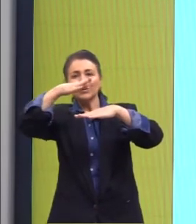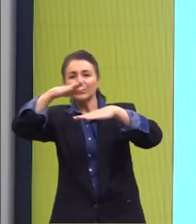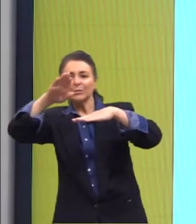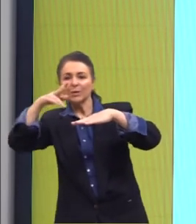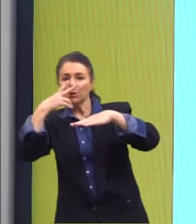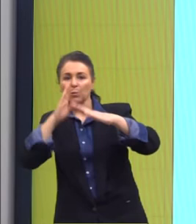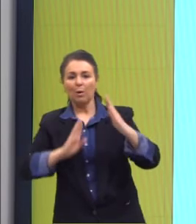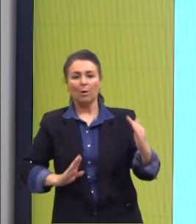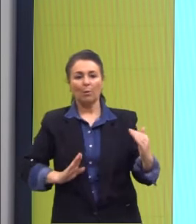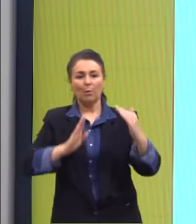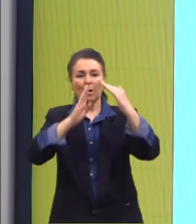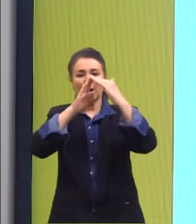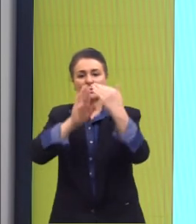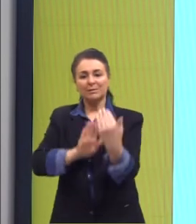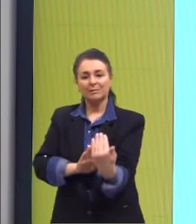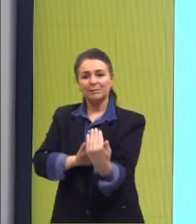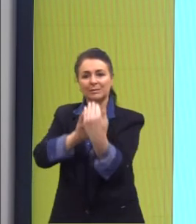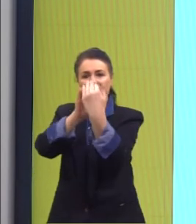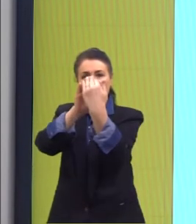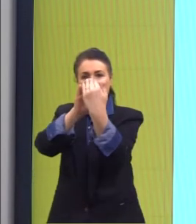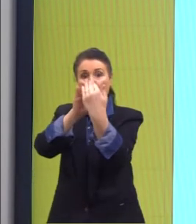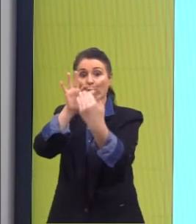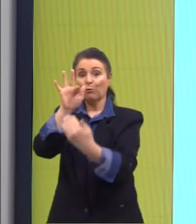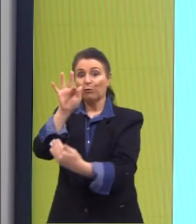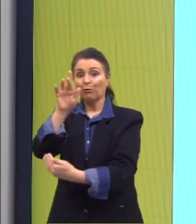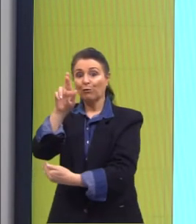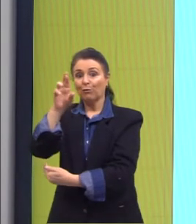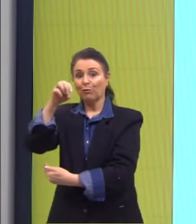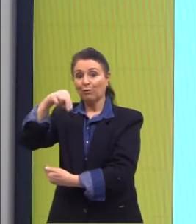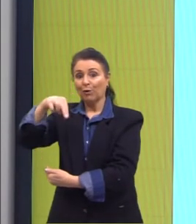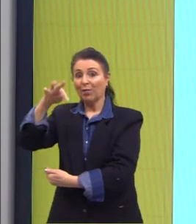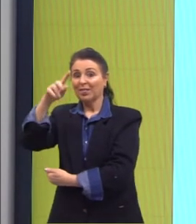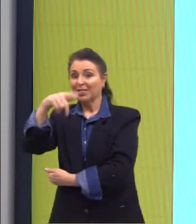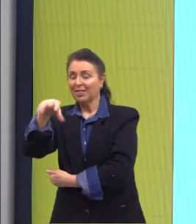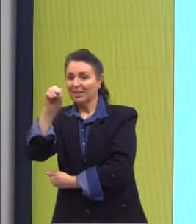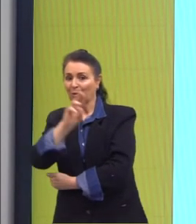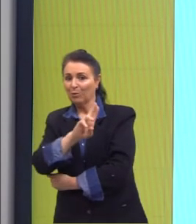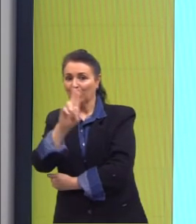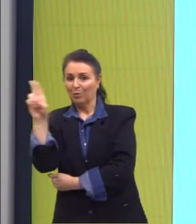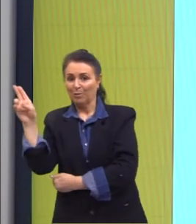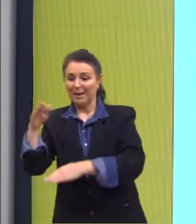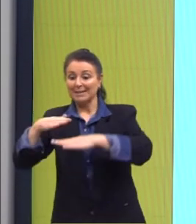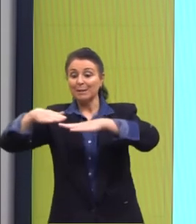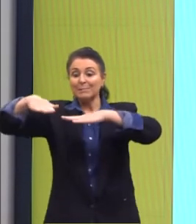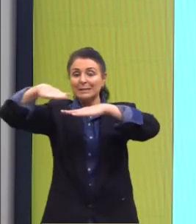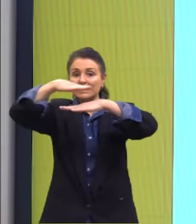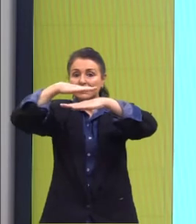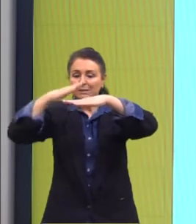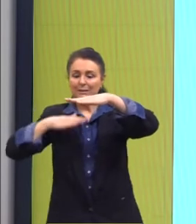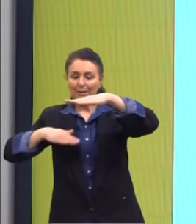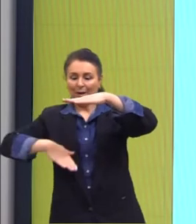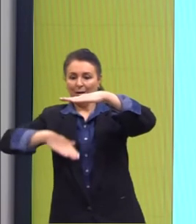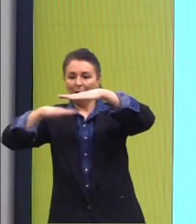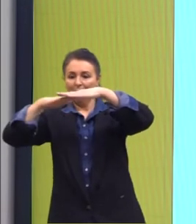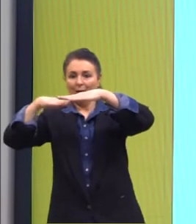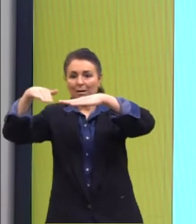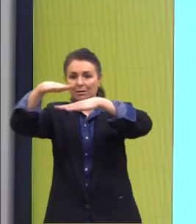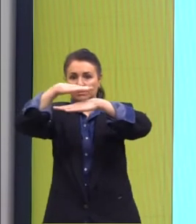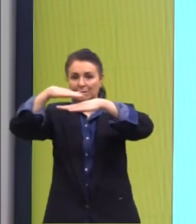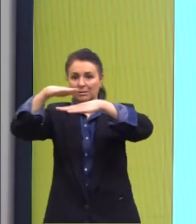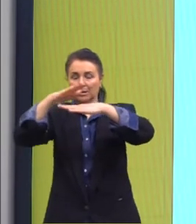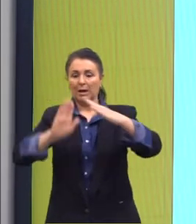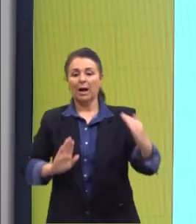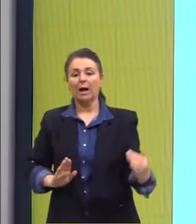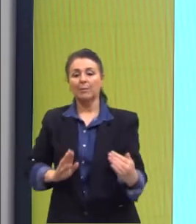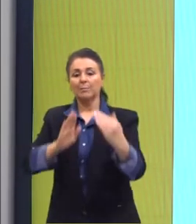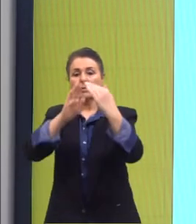pirâmides. Então, esse frontão, sempre no topo, com relevo. E essa é diferença, então, de que a pirâmide,